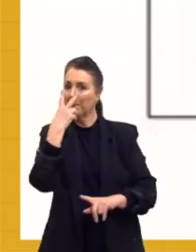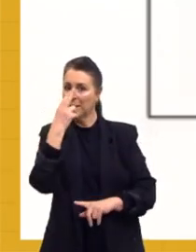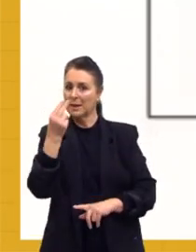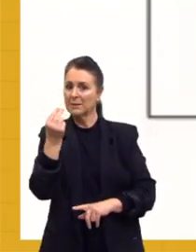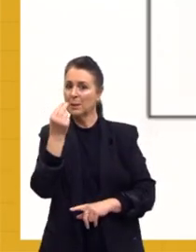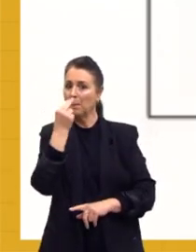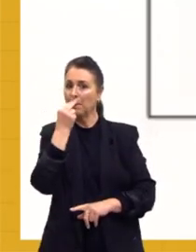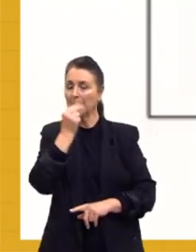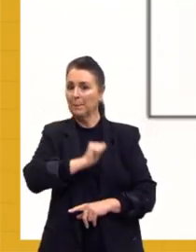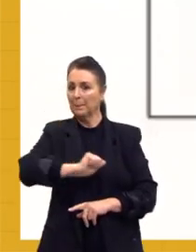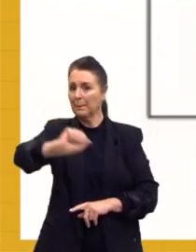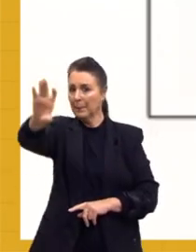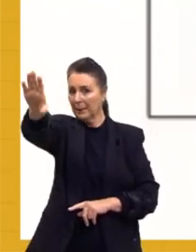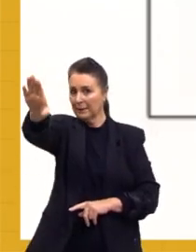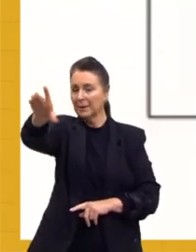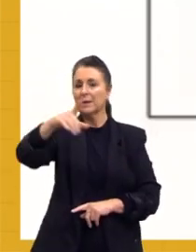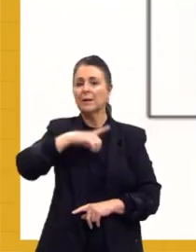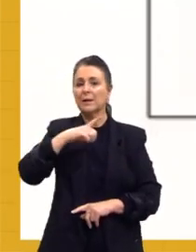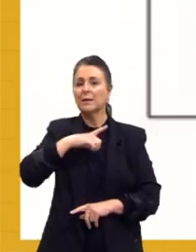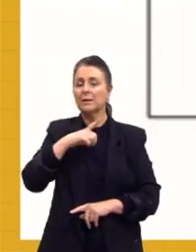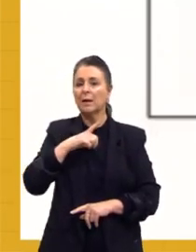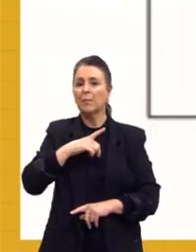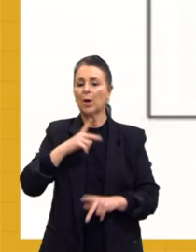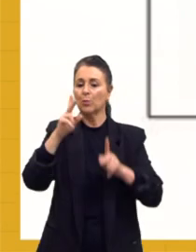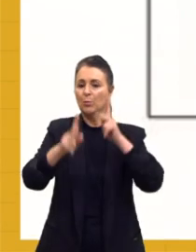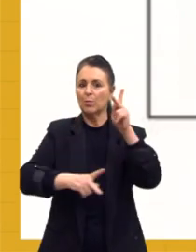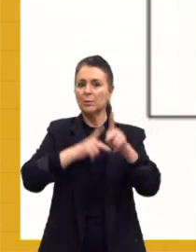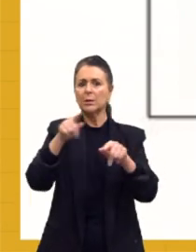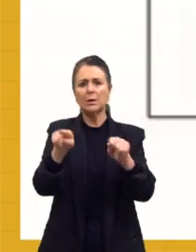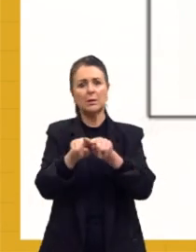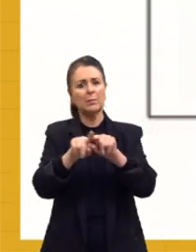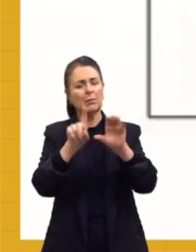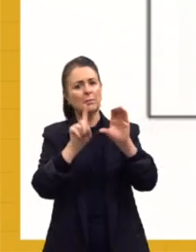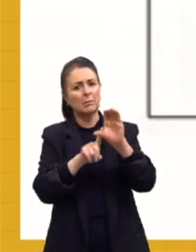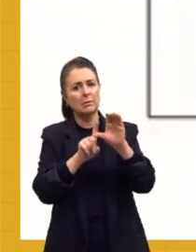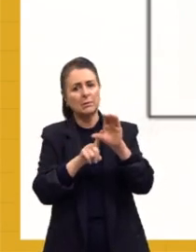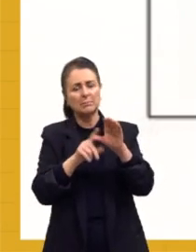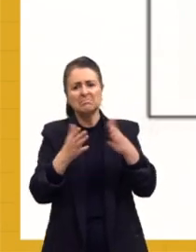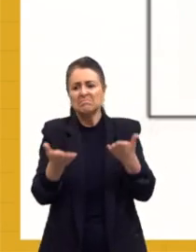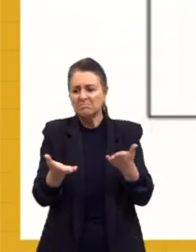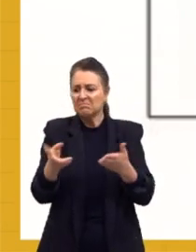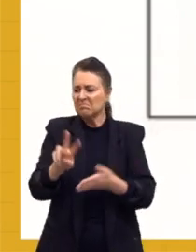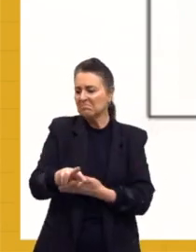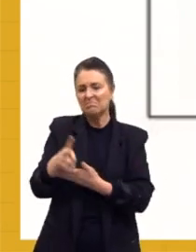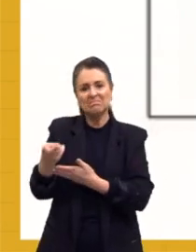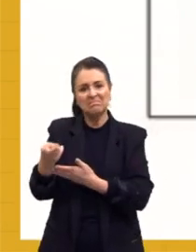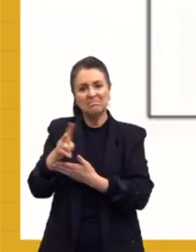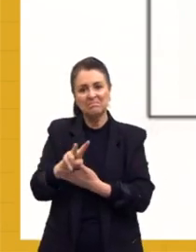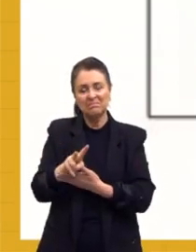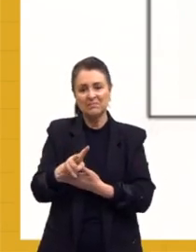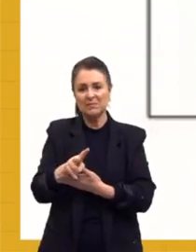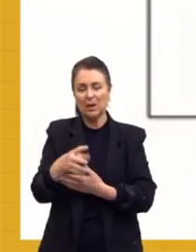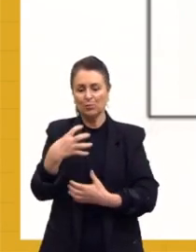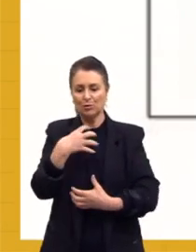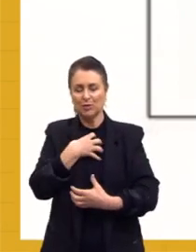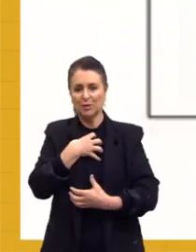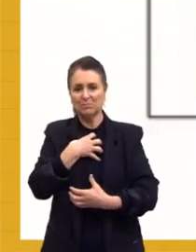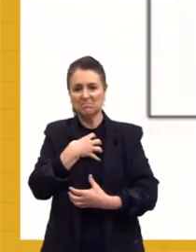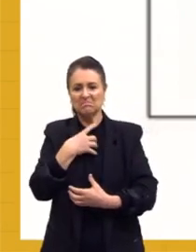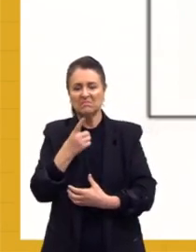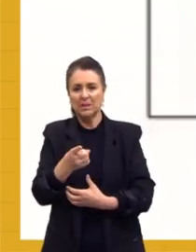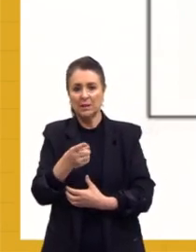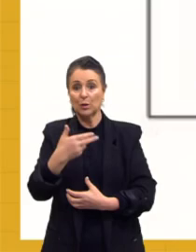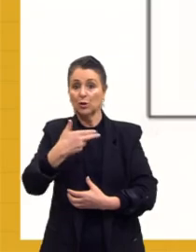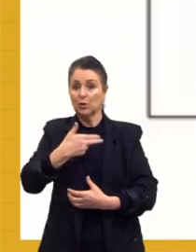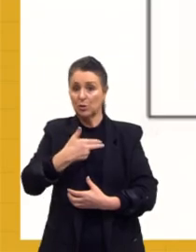retratado como um populista e retratado até como um comunista. Essas visões quase opostas de Getúlio. E a gente ressaltar isso, que Getúlio, então,